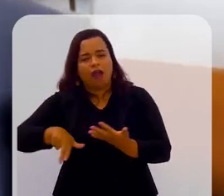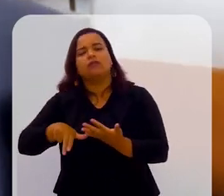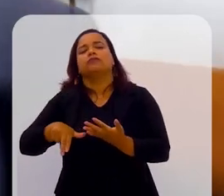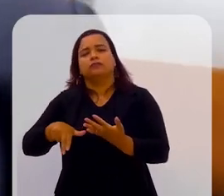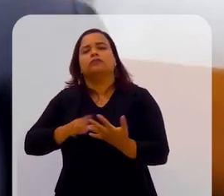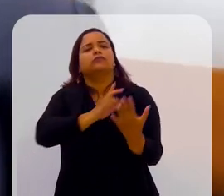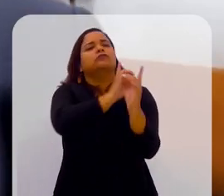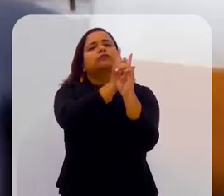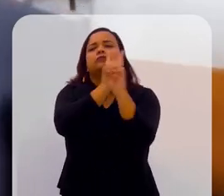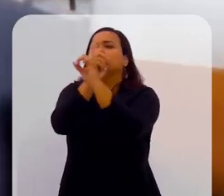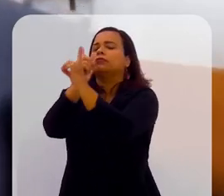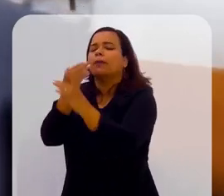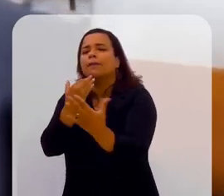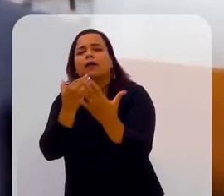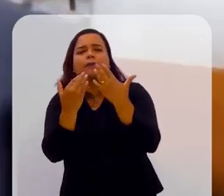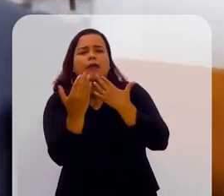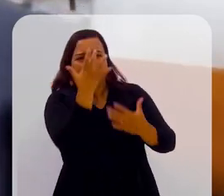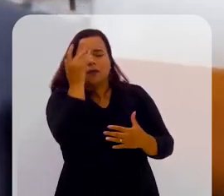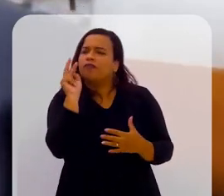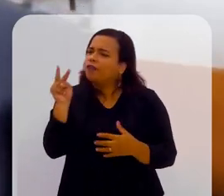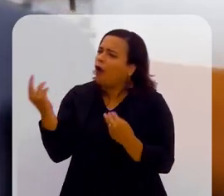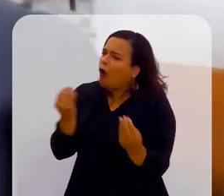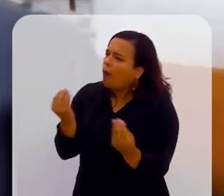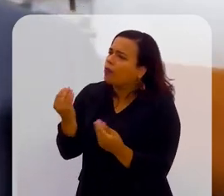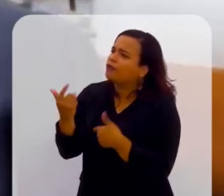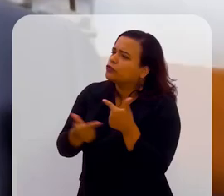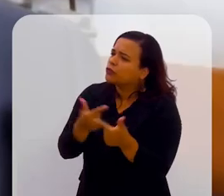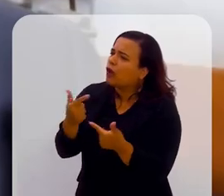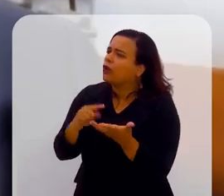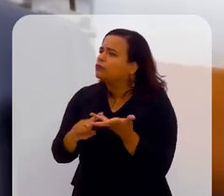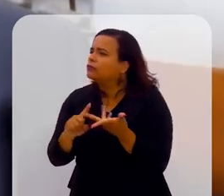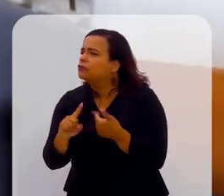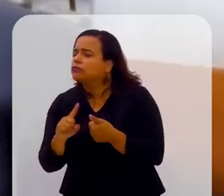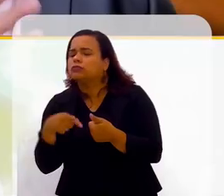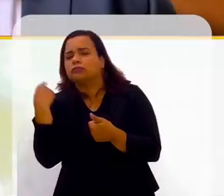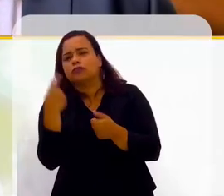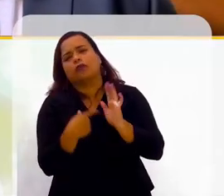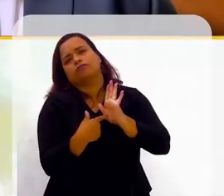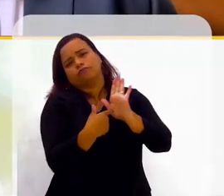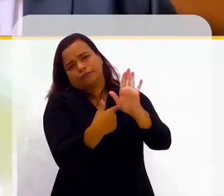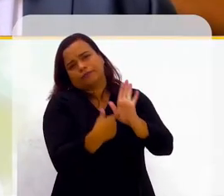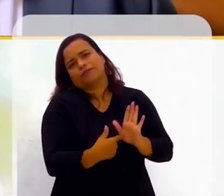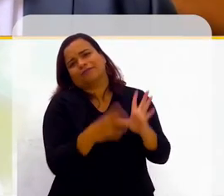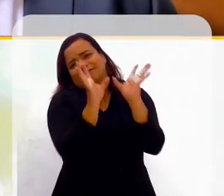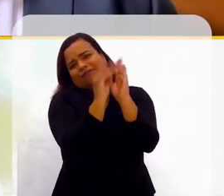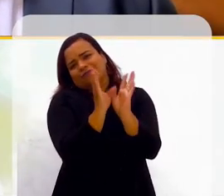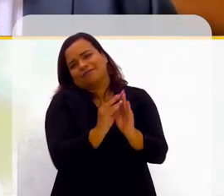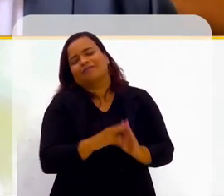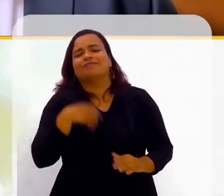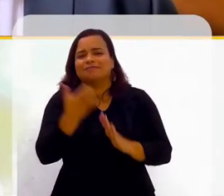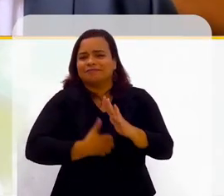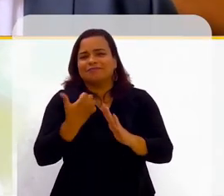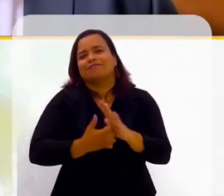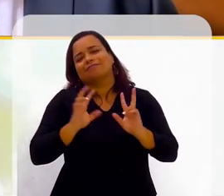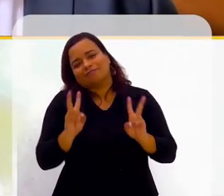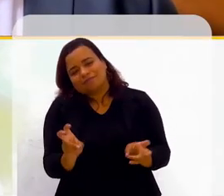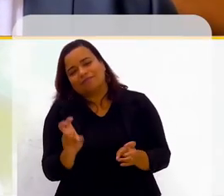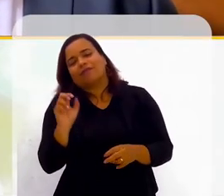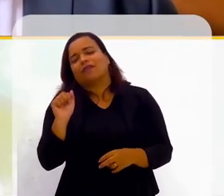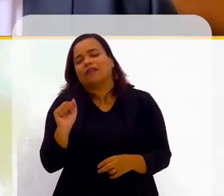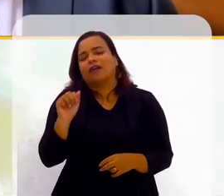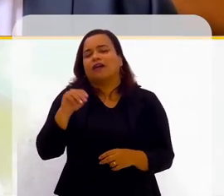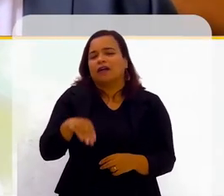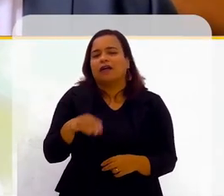pessoa bate um papo com a gente, conversa e a gente faz ali uma apresentação. Mas